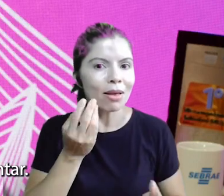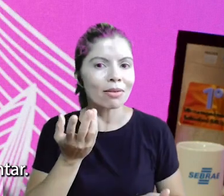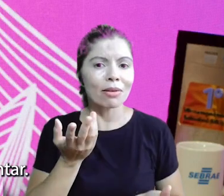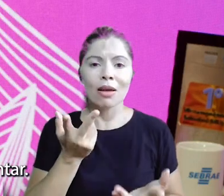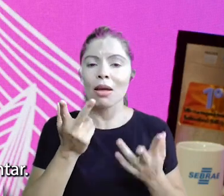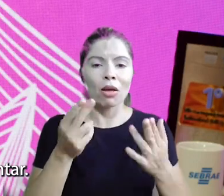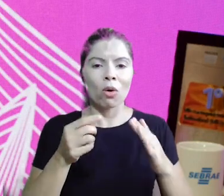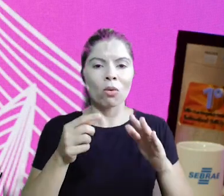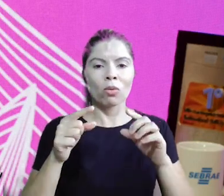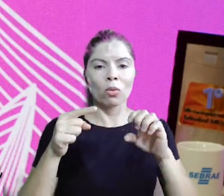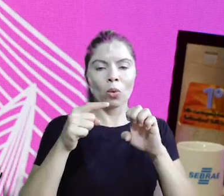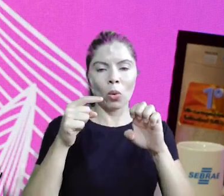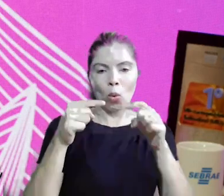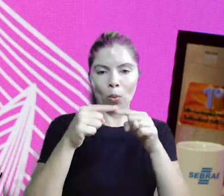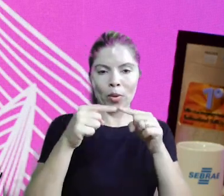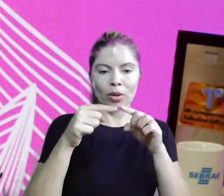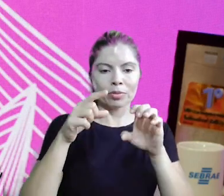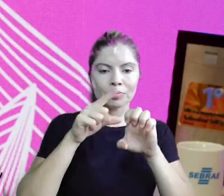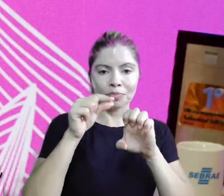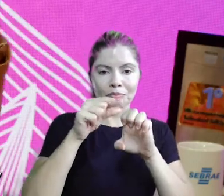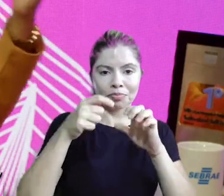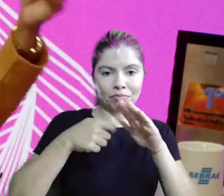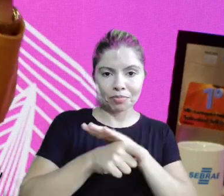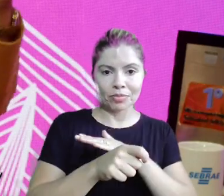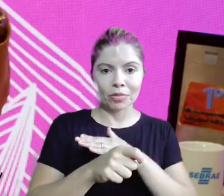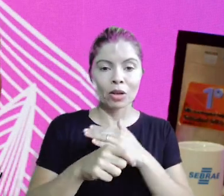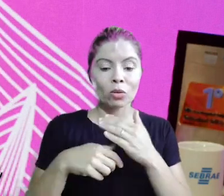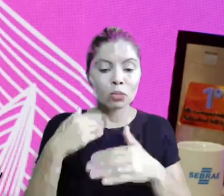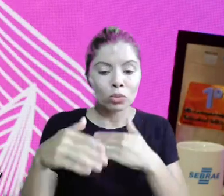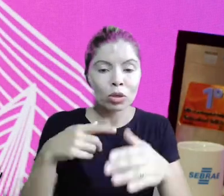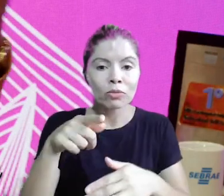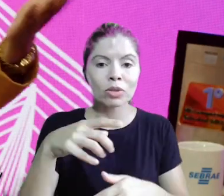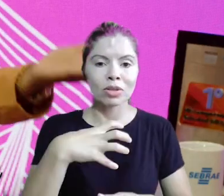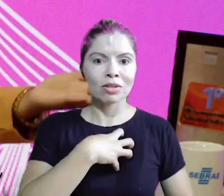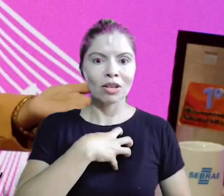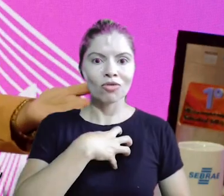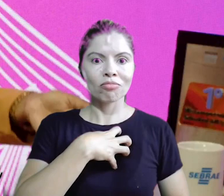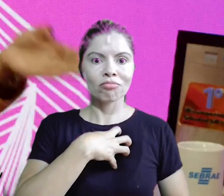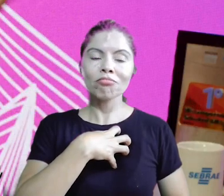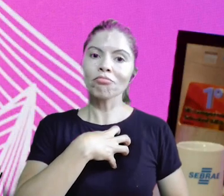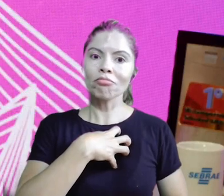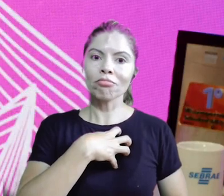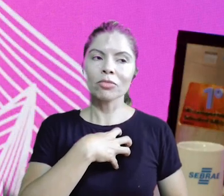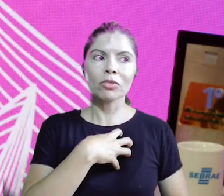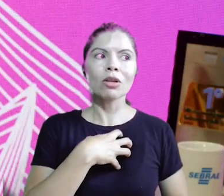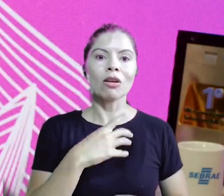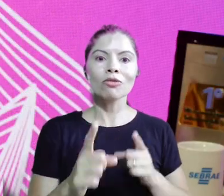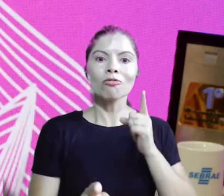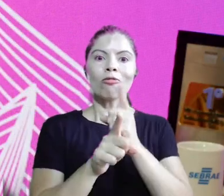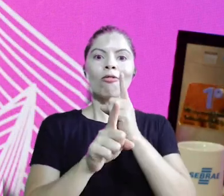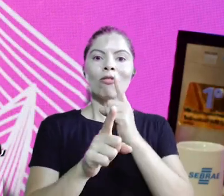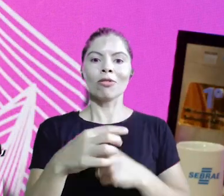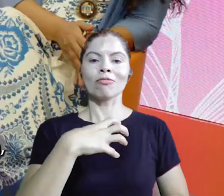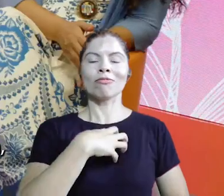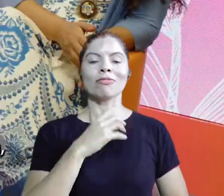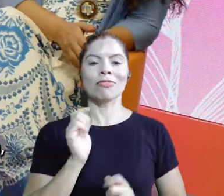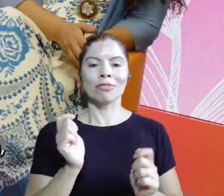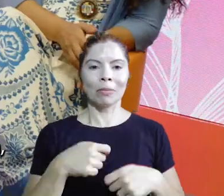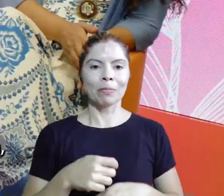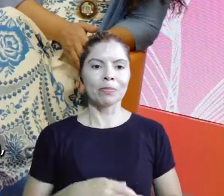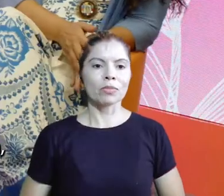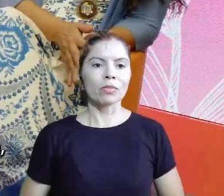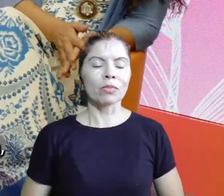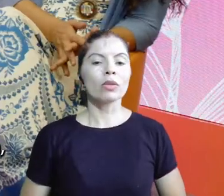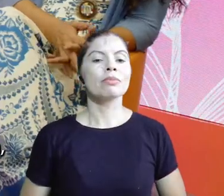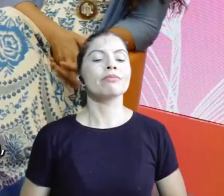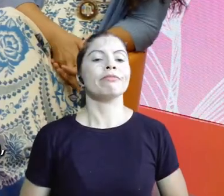experimentar. Sim. Experimenta, até você chegar naquilo que faz sentir, e se faz sentir, faz sentido. E é importante você